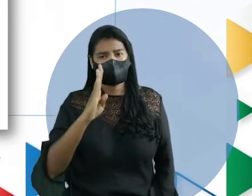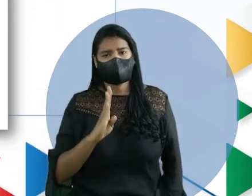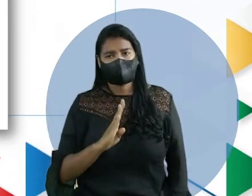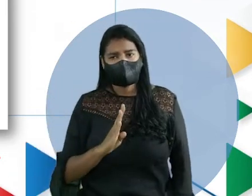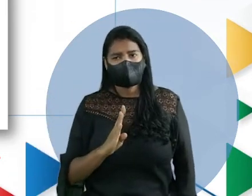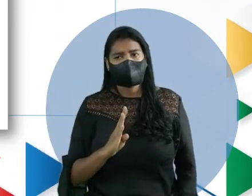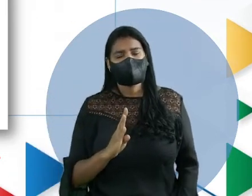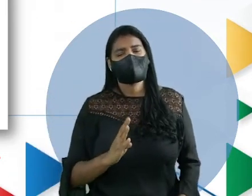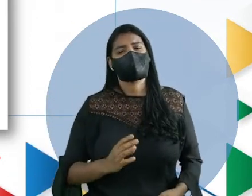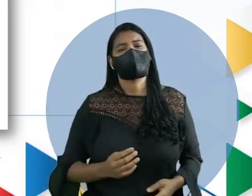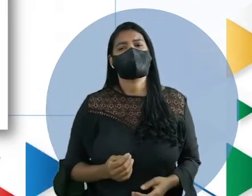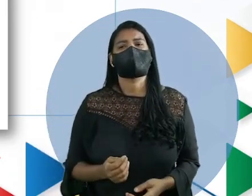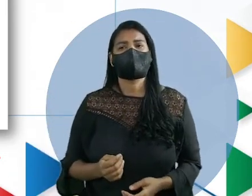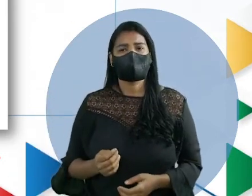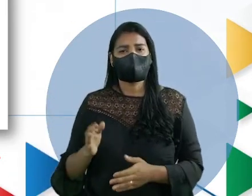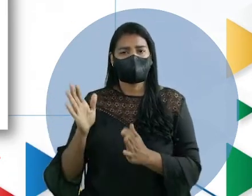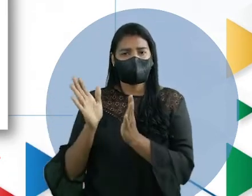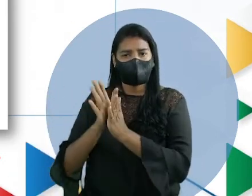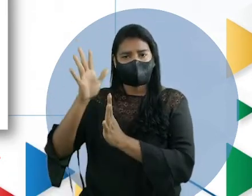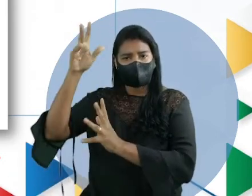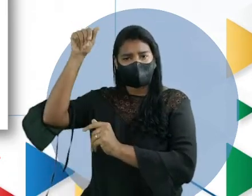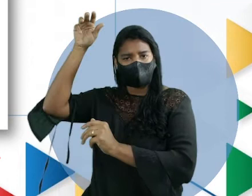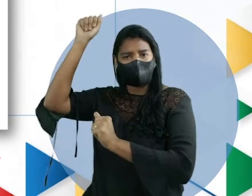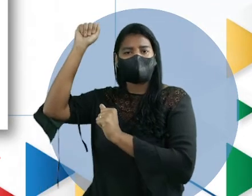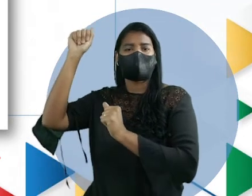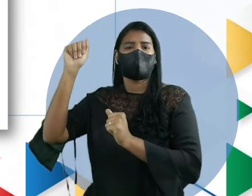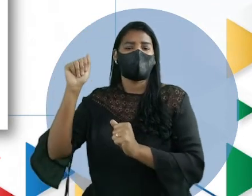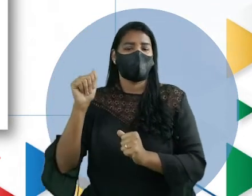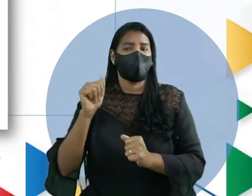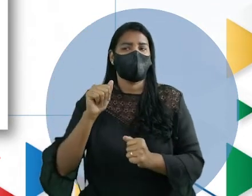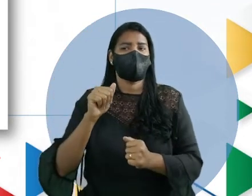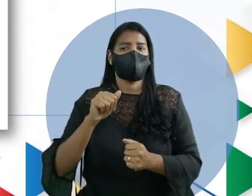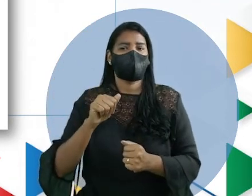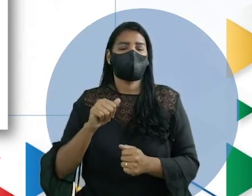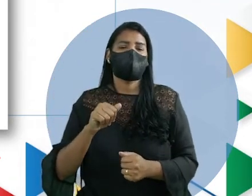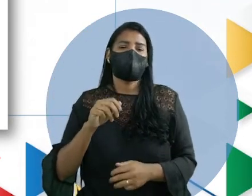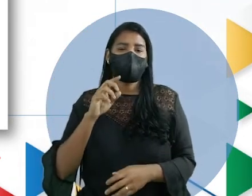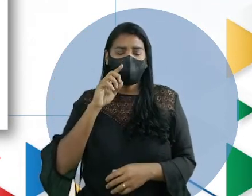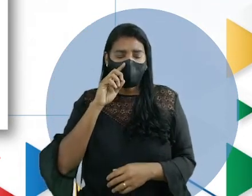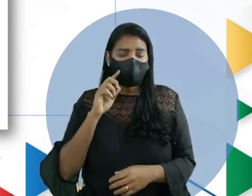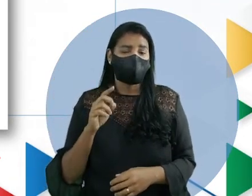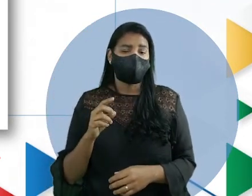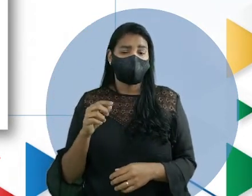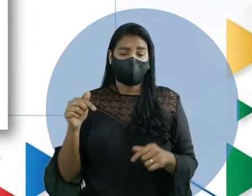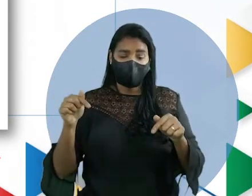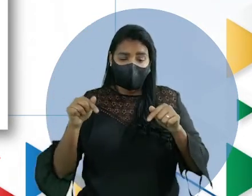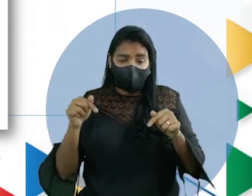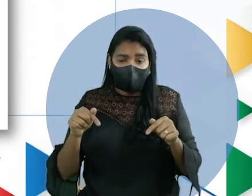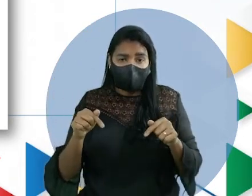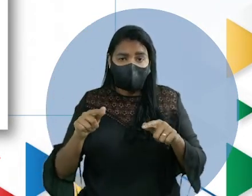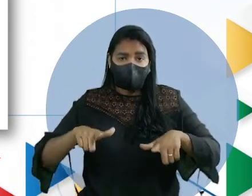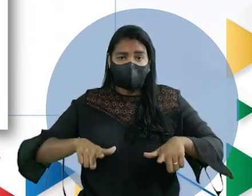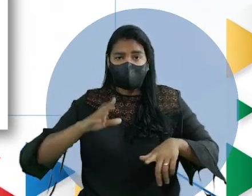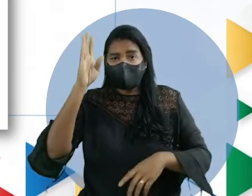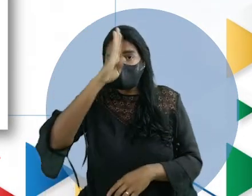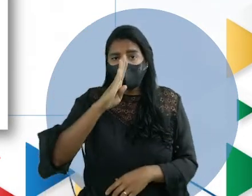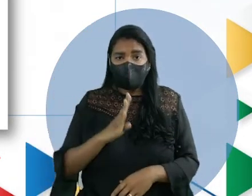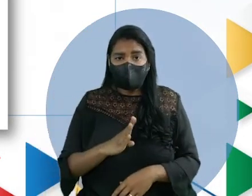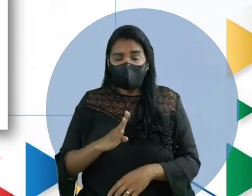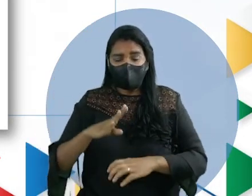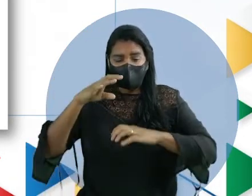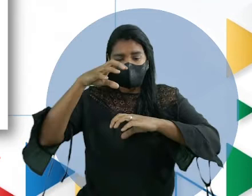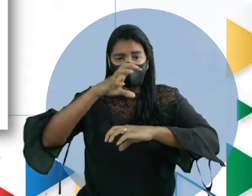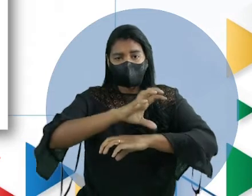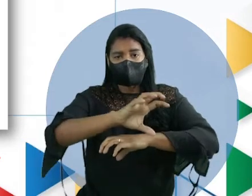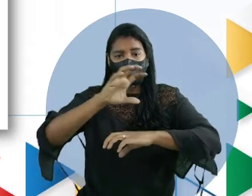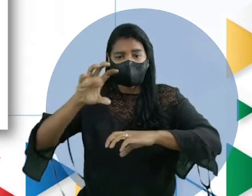da G1 de Ciência e Saúde. Agora, no Brasil, a pergunta é no Brasil, as regiões brasileiras